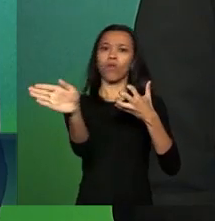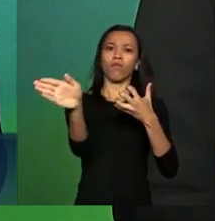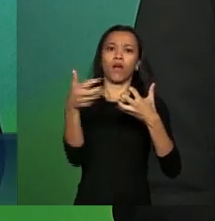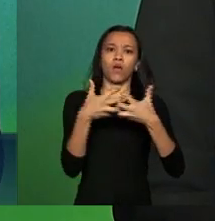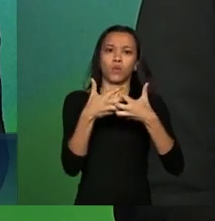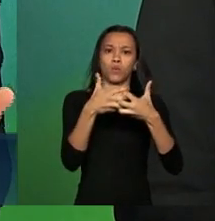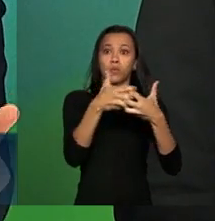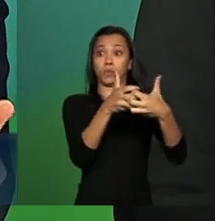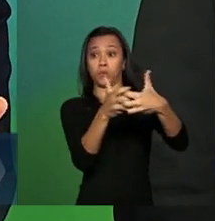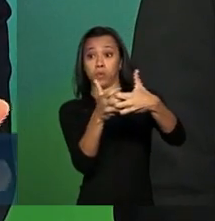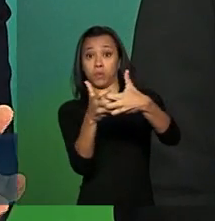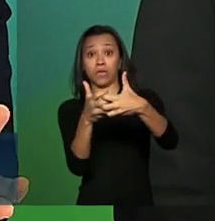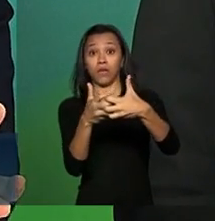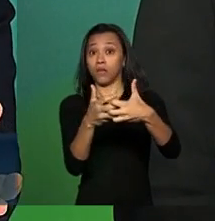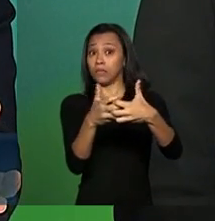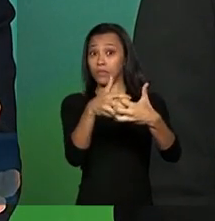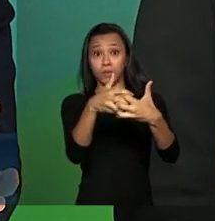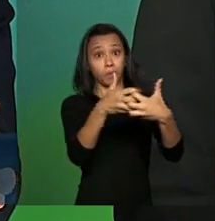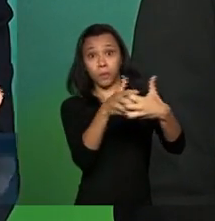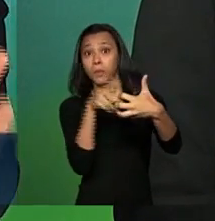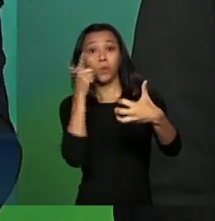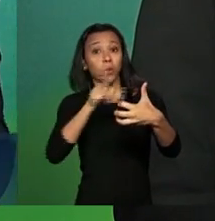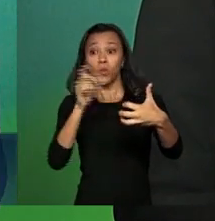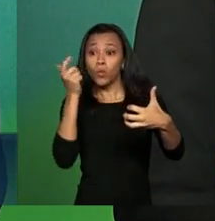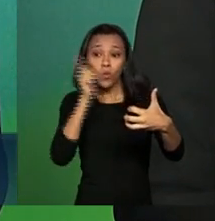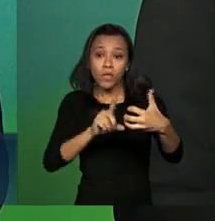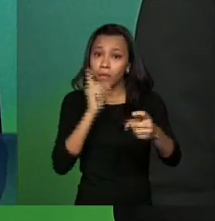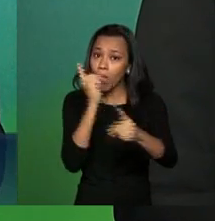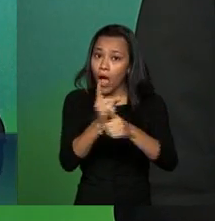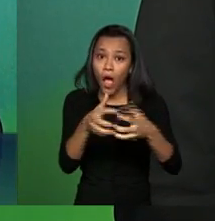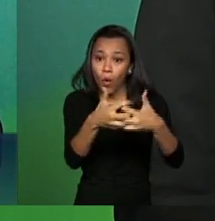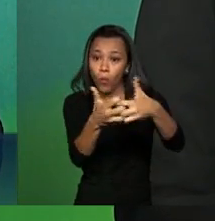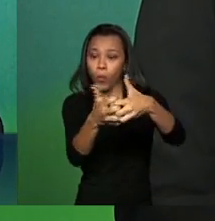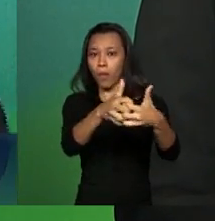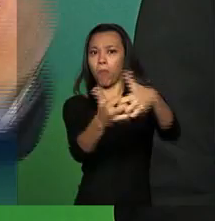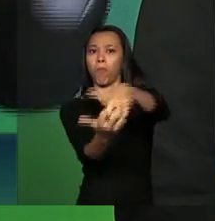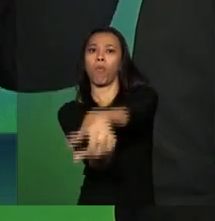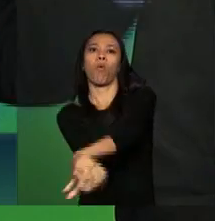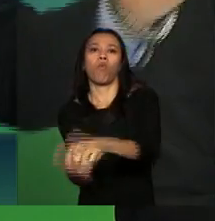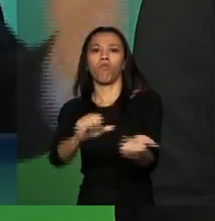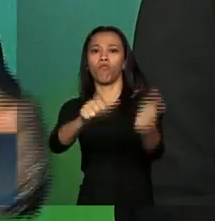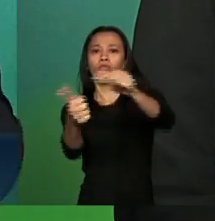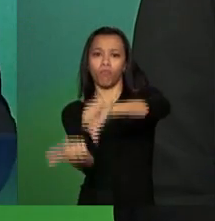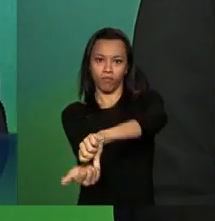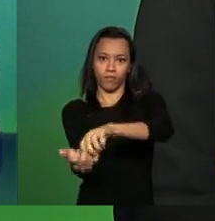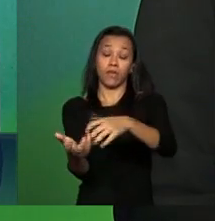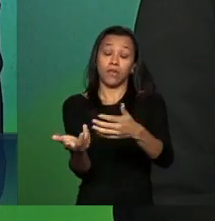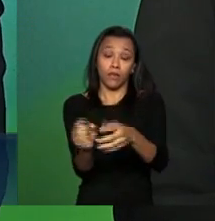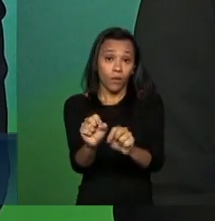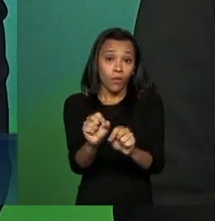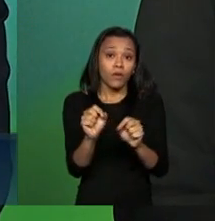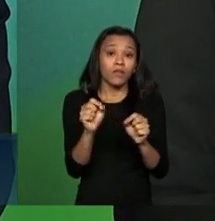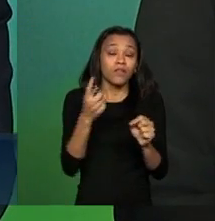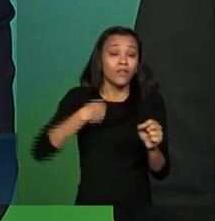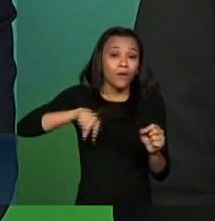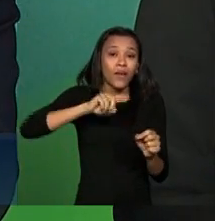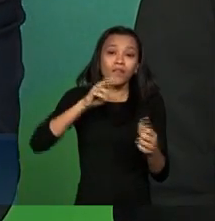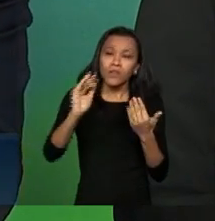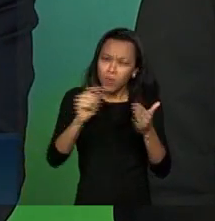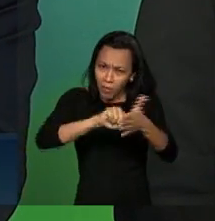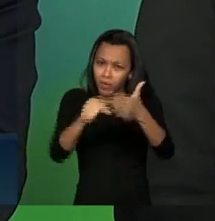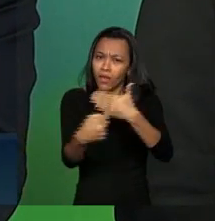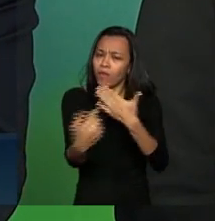a curva, ou a carreta capota. Então é preciso entender que esse movimento, essa transição demográfica,